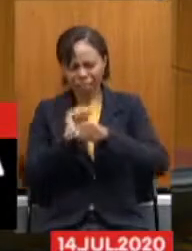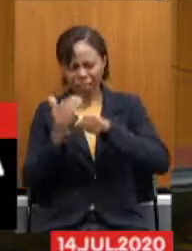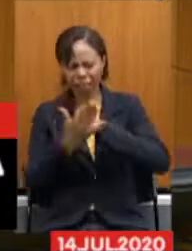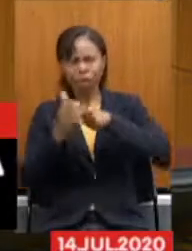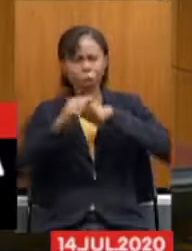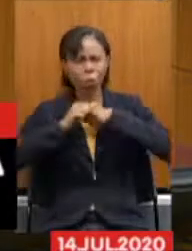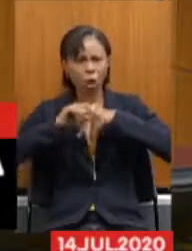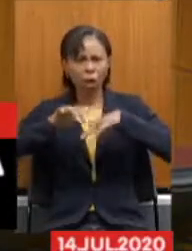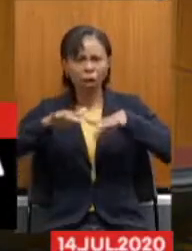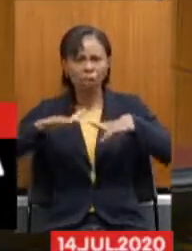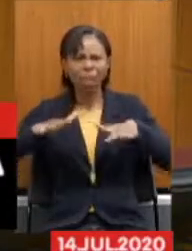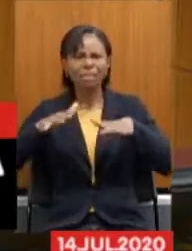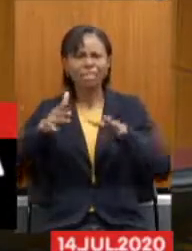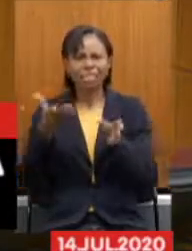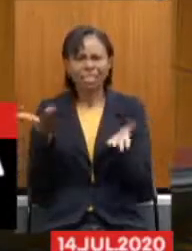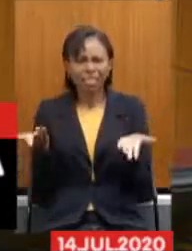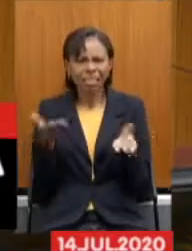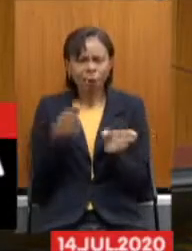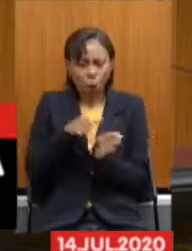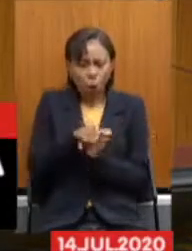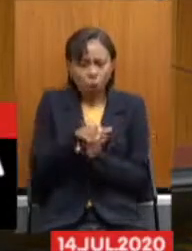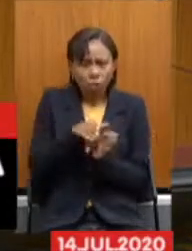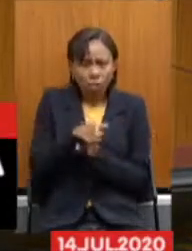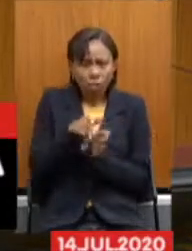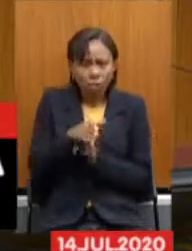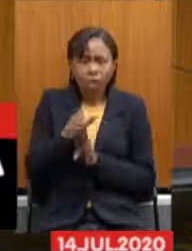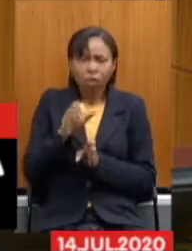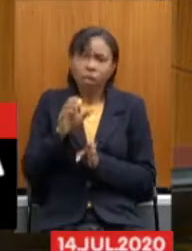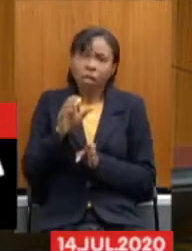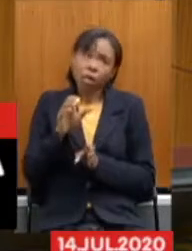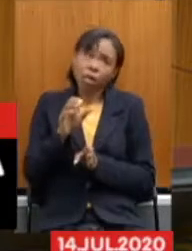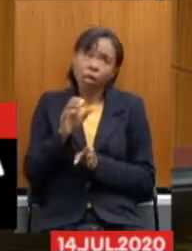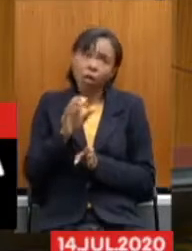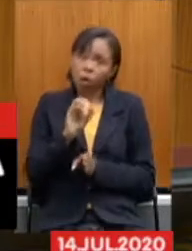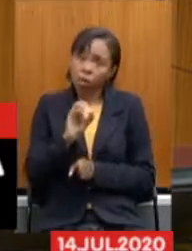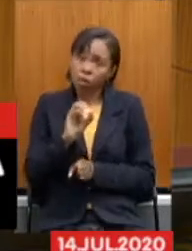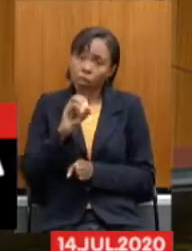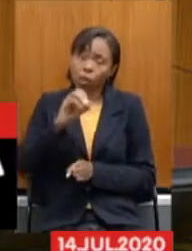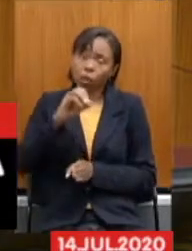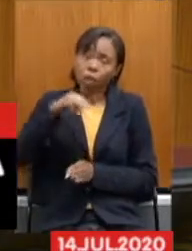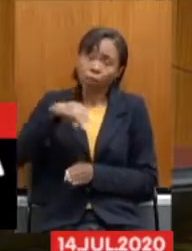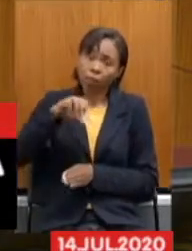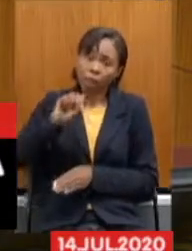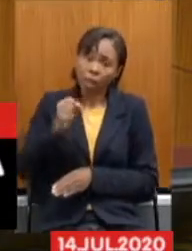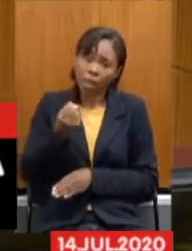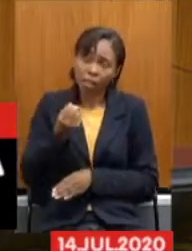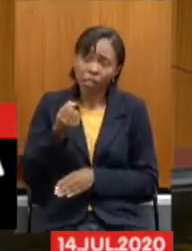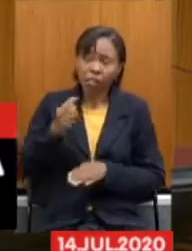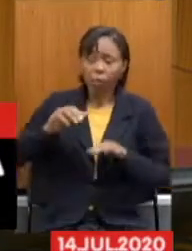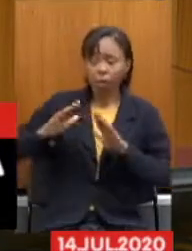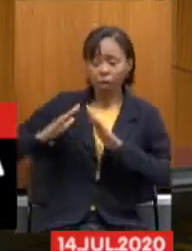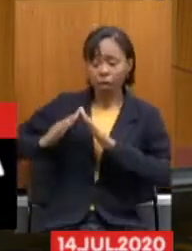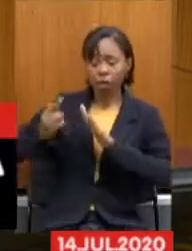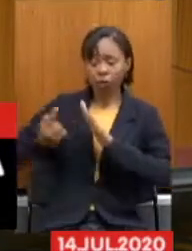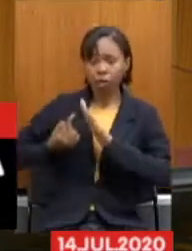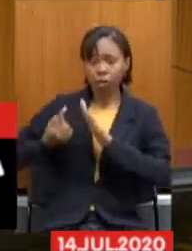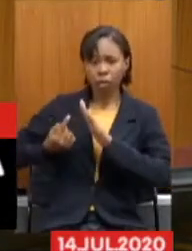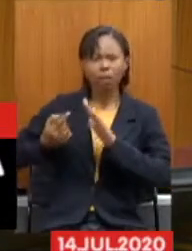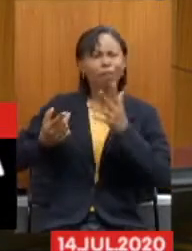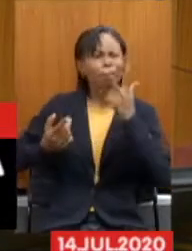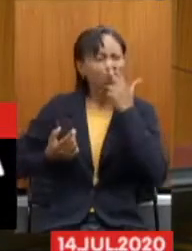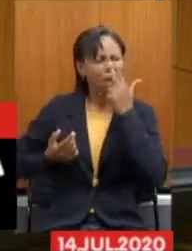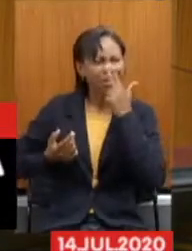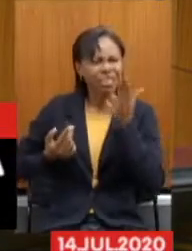orientação da Organização Mundial de Saúde a cada um ficar no isolamento, parece que as pessoas estão entendendo que o isolamento não é só físico.